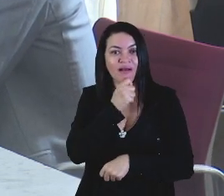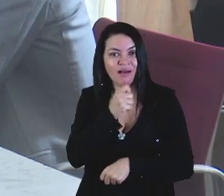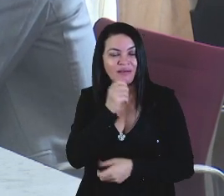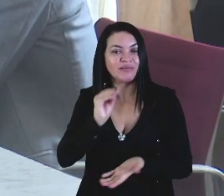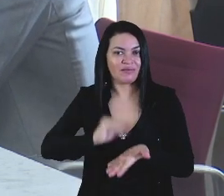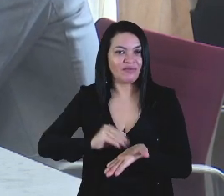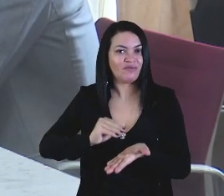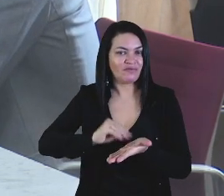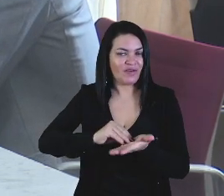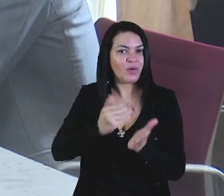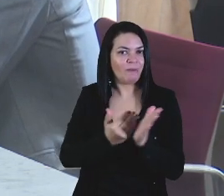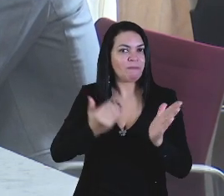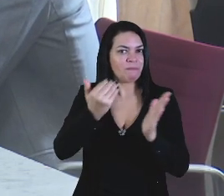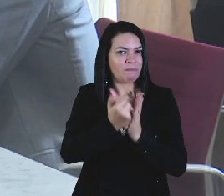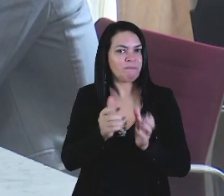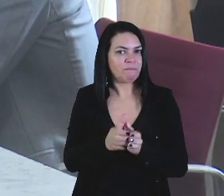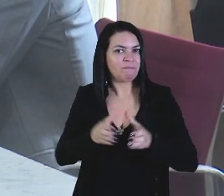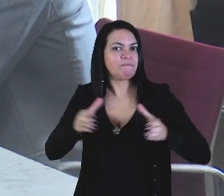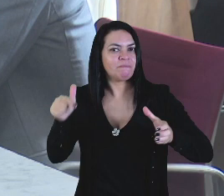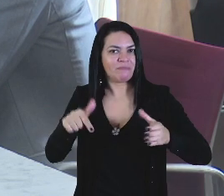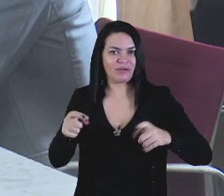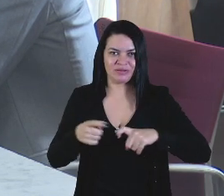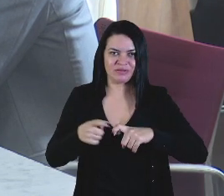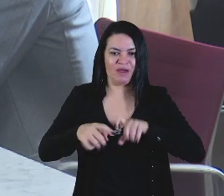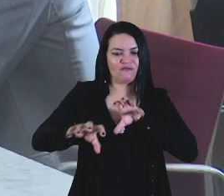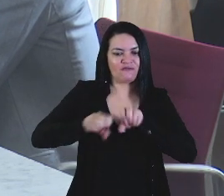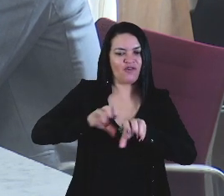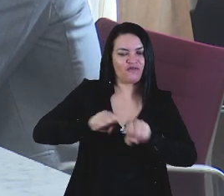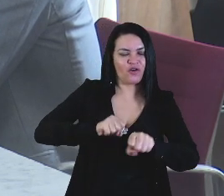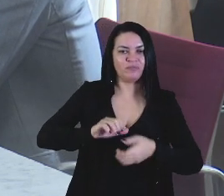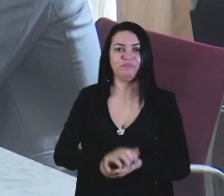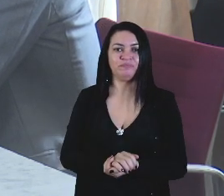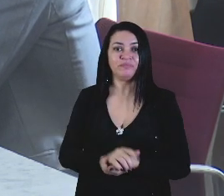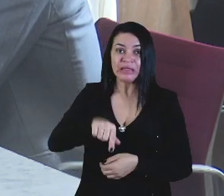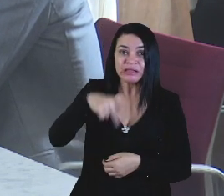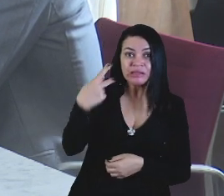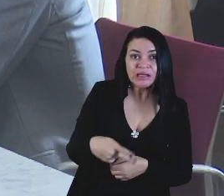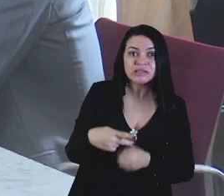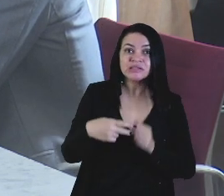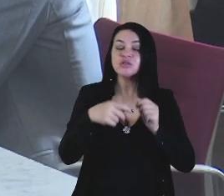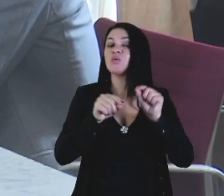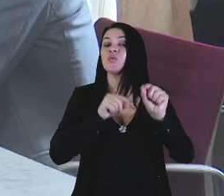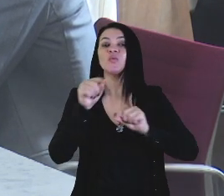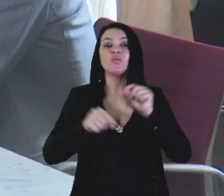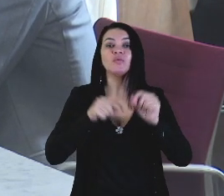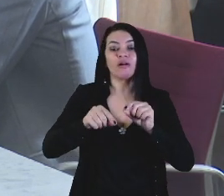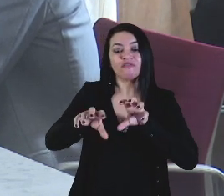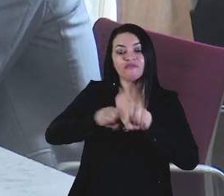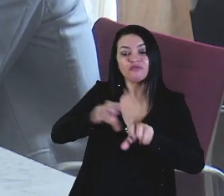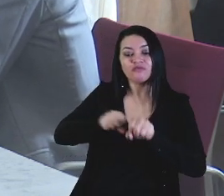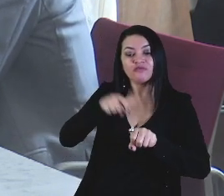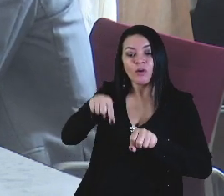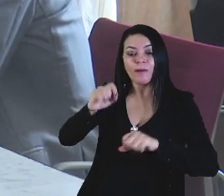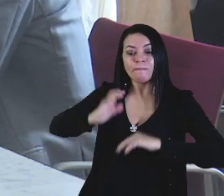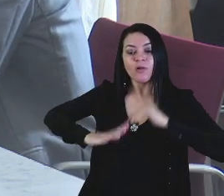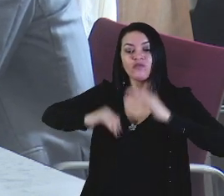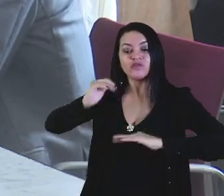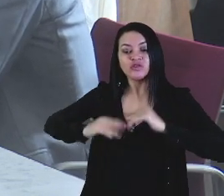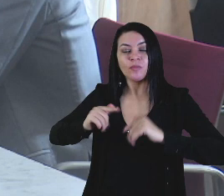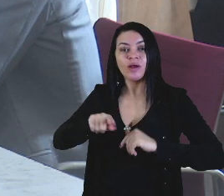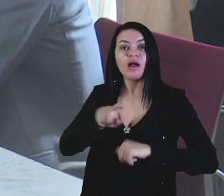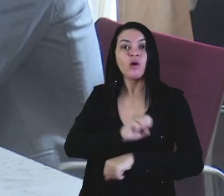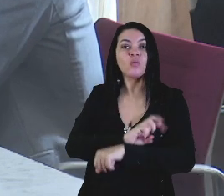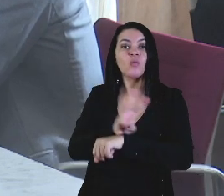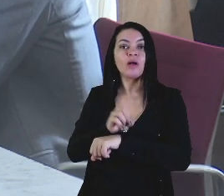carente. E é nesse mistério da formação de profissionais, senhor governador, que a UEMA também tem contribuído nesse período de